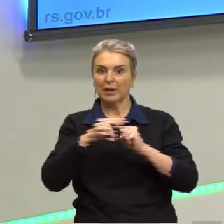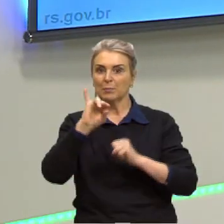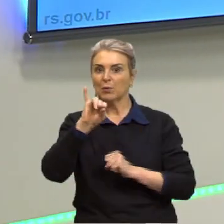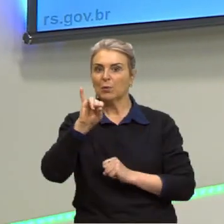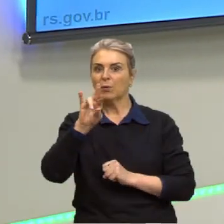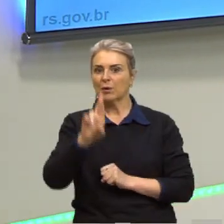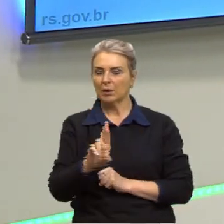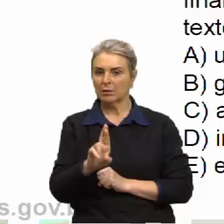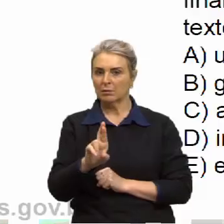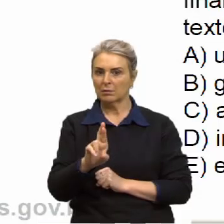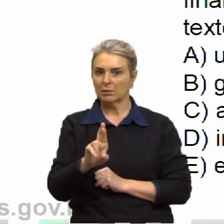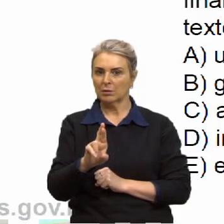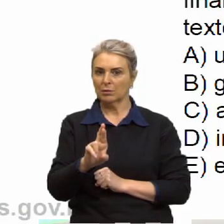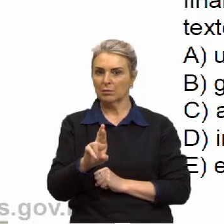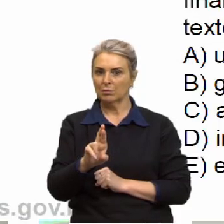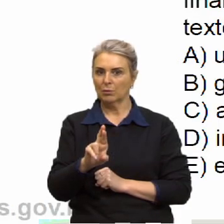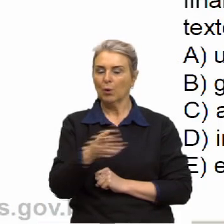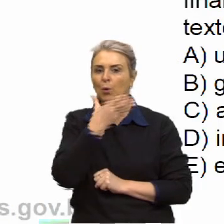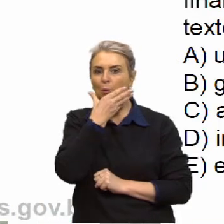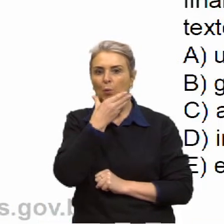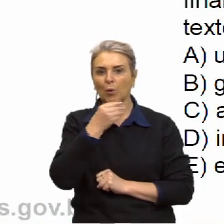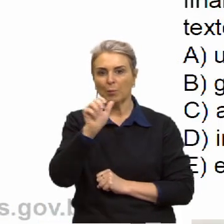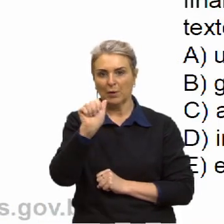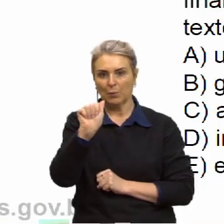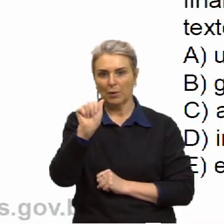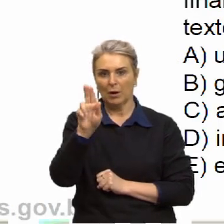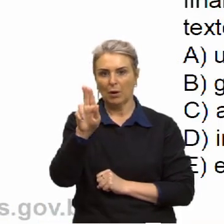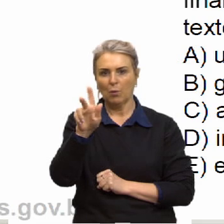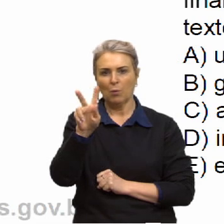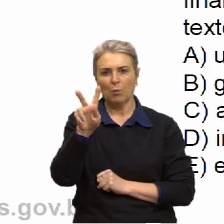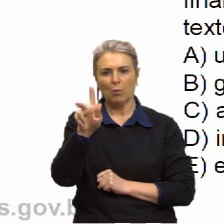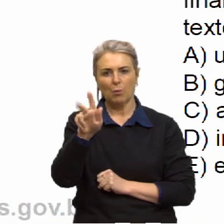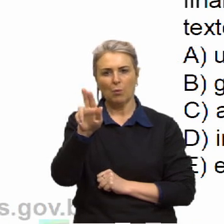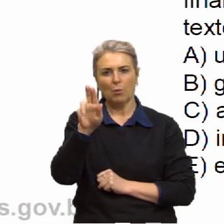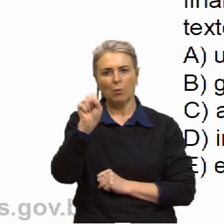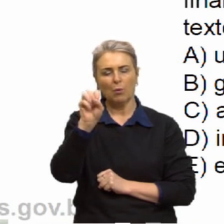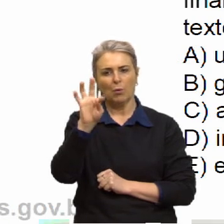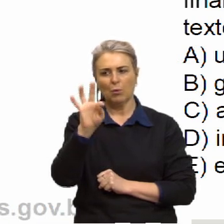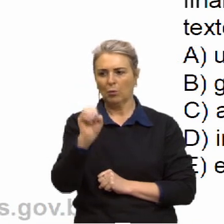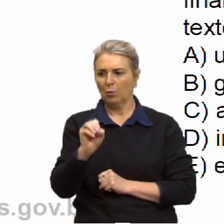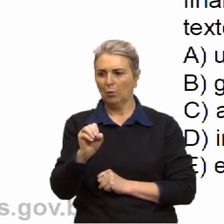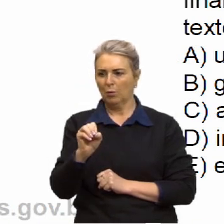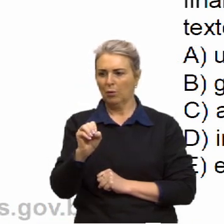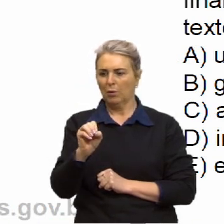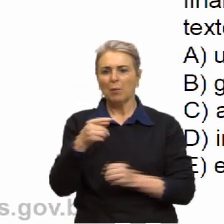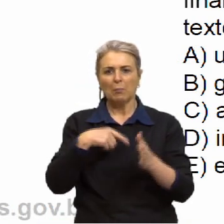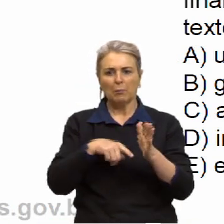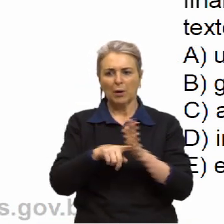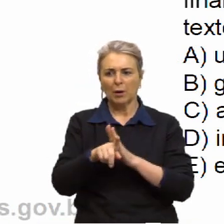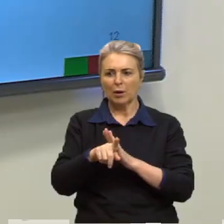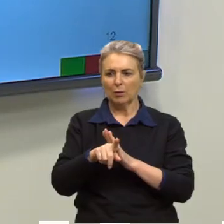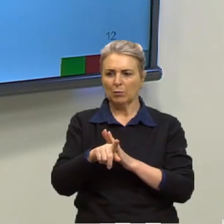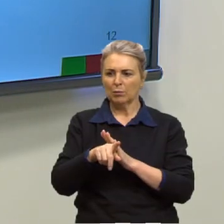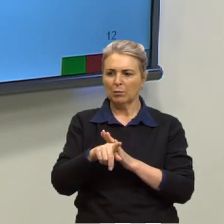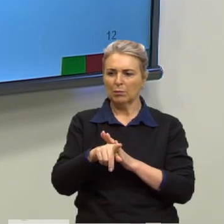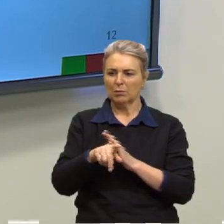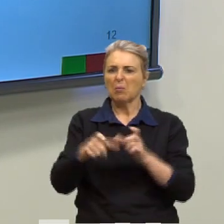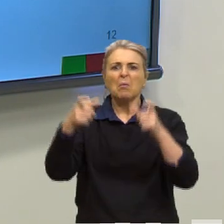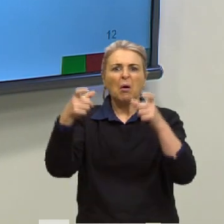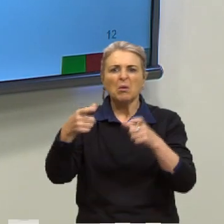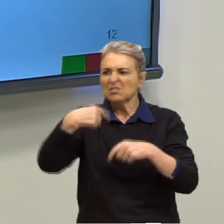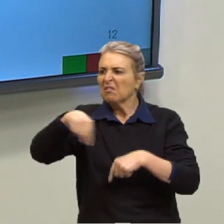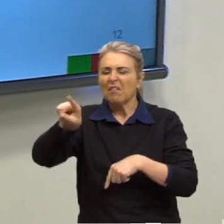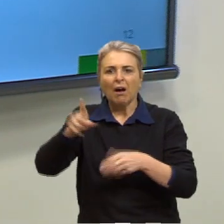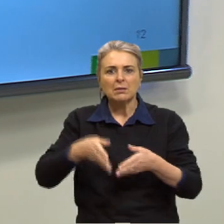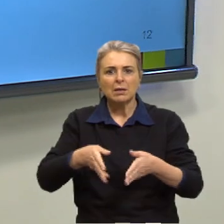sou ao gusto. Para onde vai essa estrada? Tá? Ali a ideia de ir como marcando